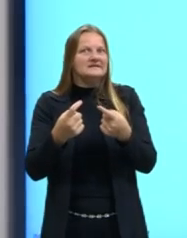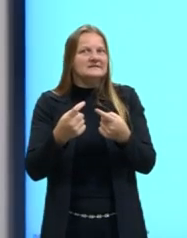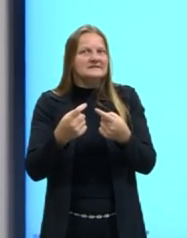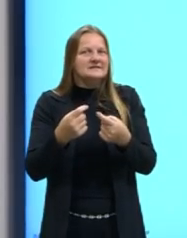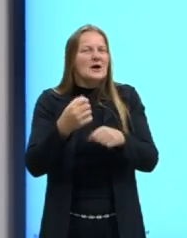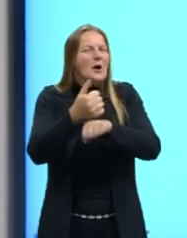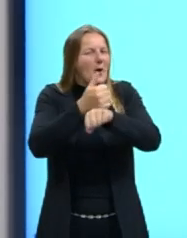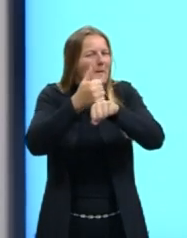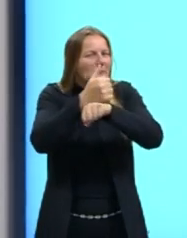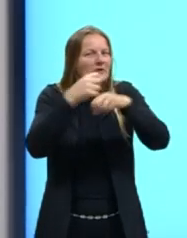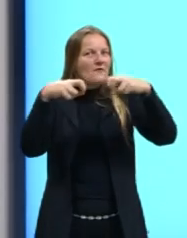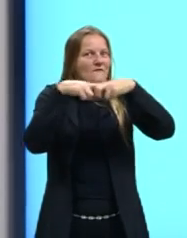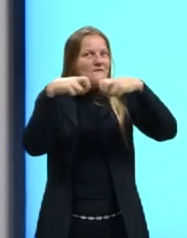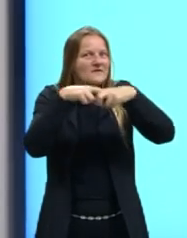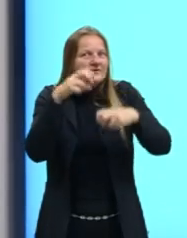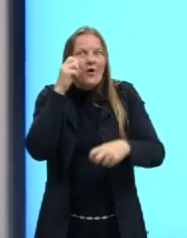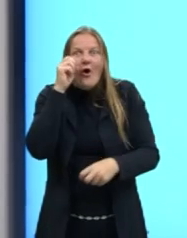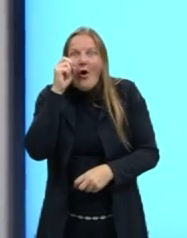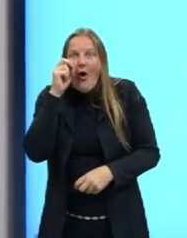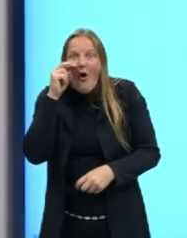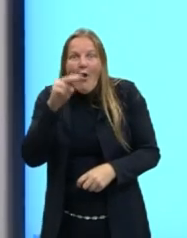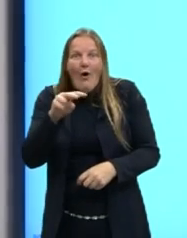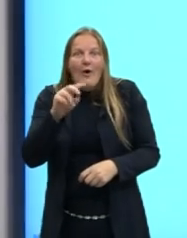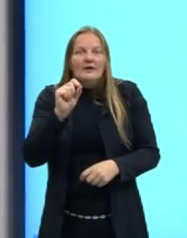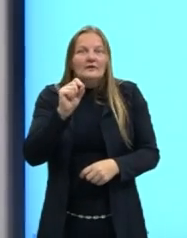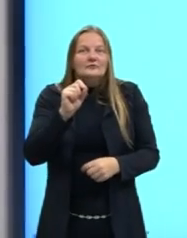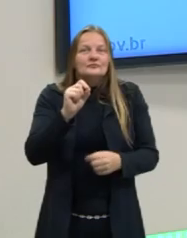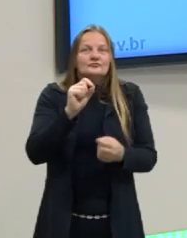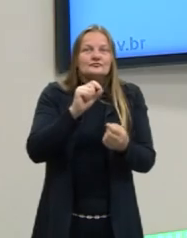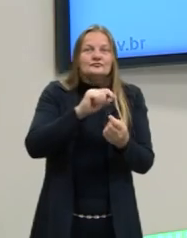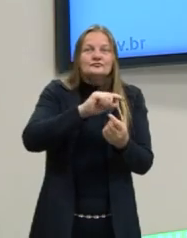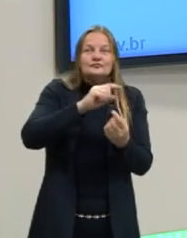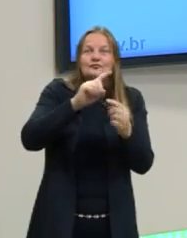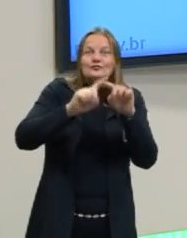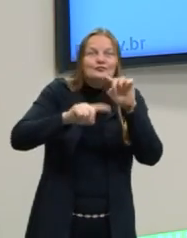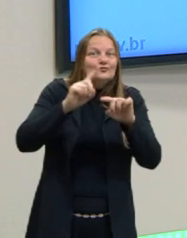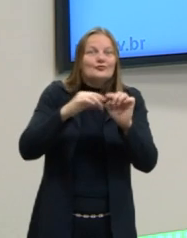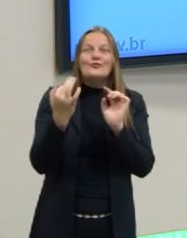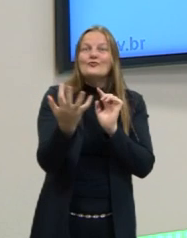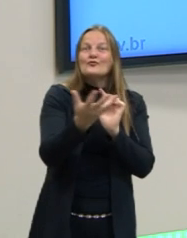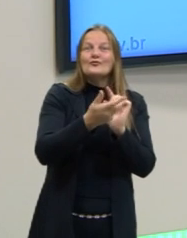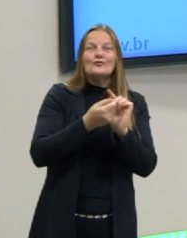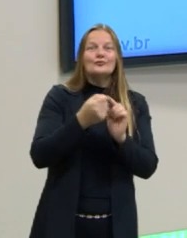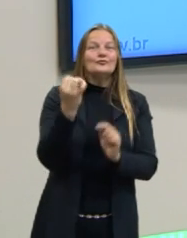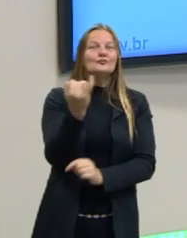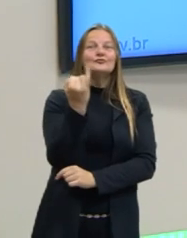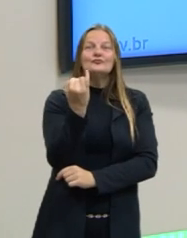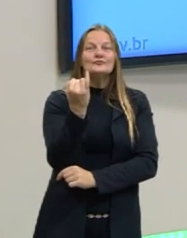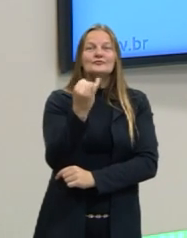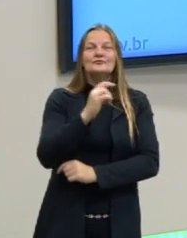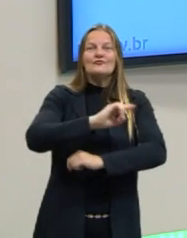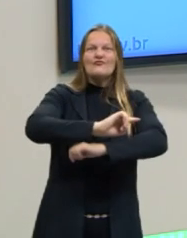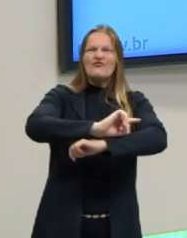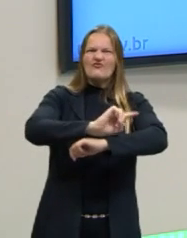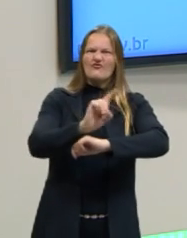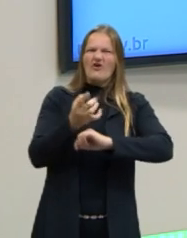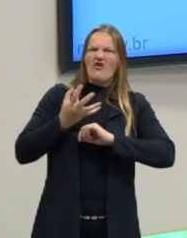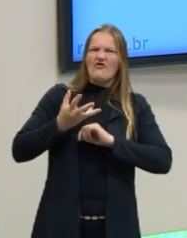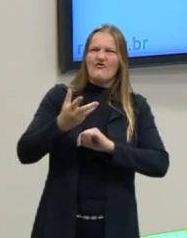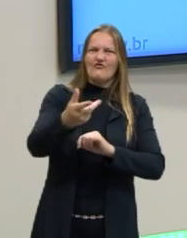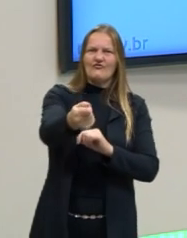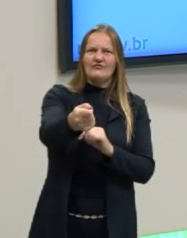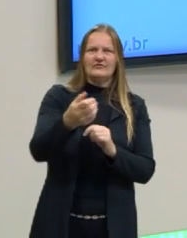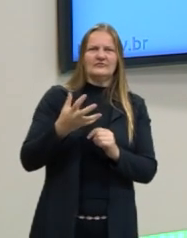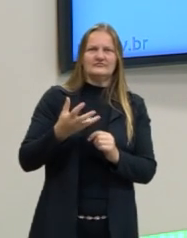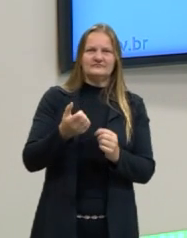quando a gente olha o carro, a gente sabe que todos esses utensílios vão ser importantes para a nossa aceleração. Então, o volante, a gente